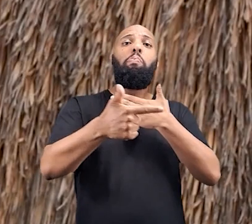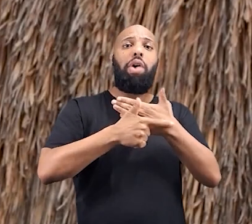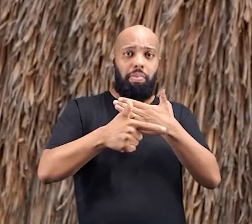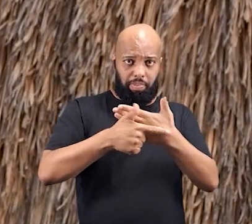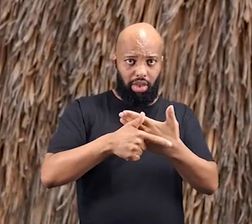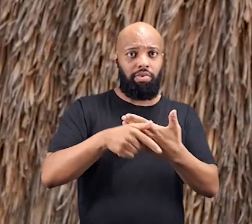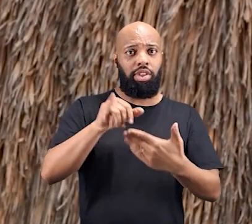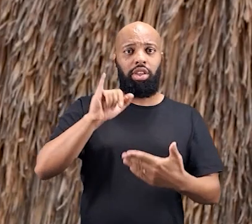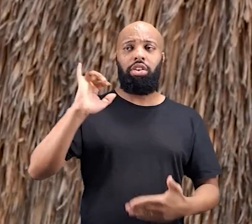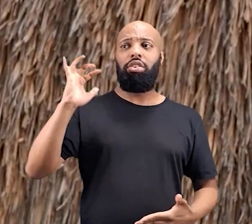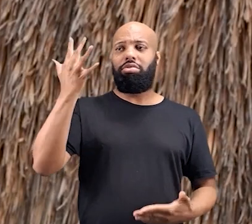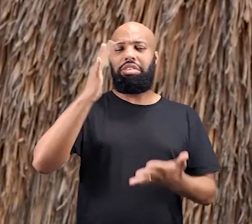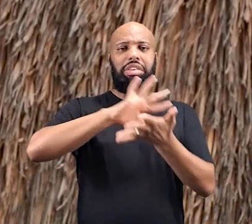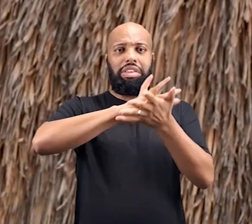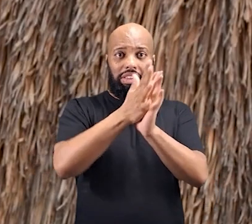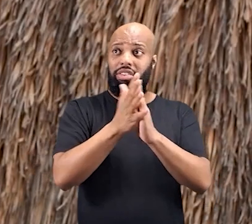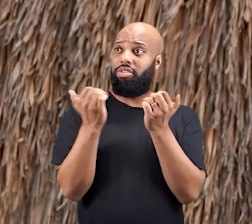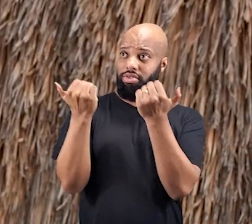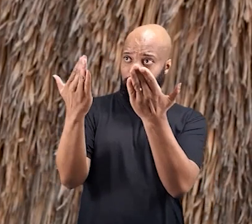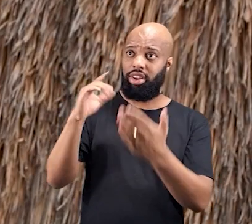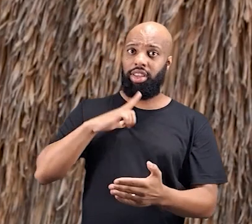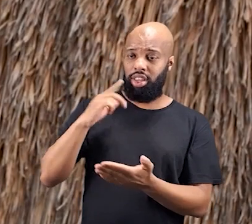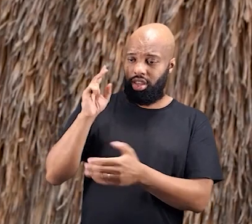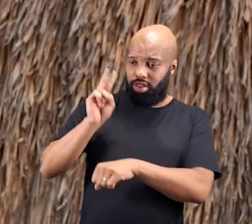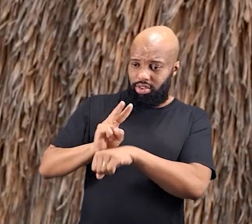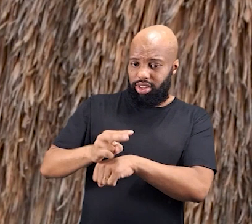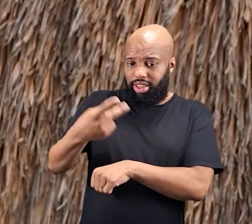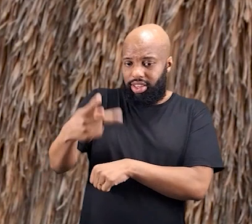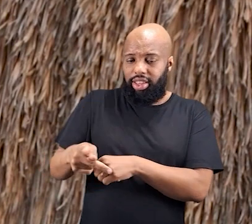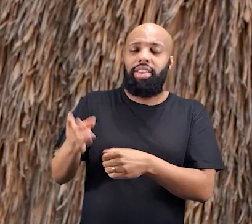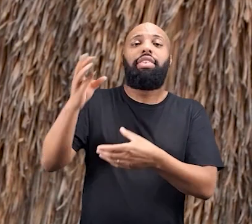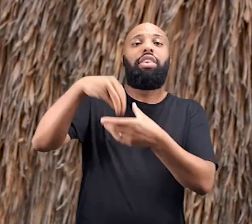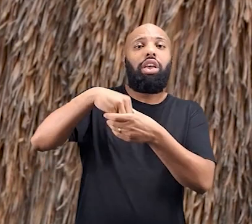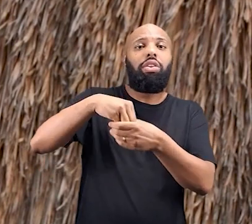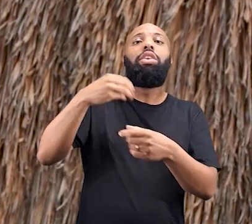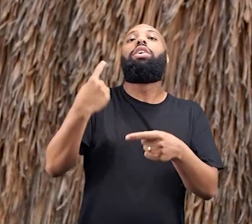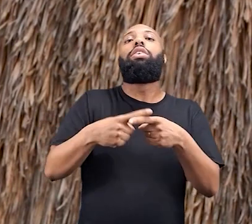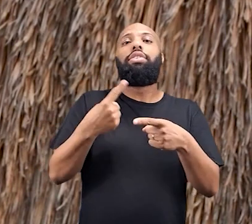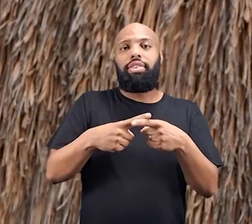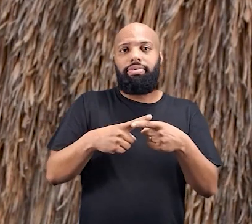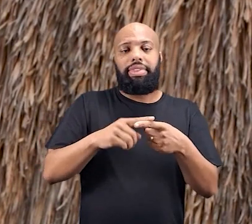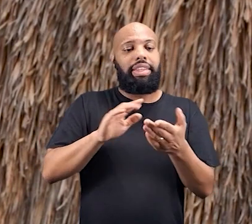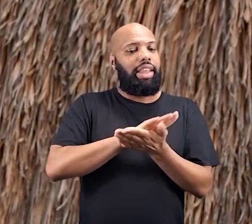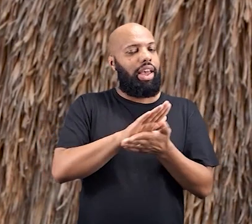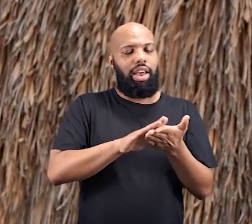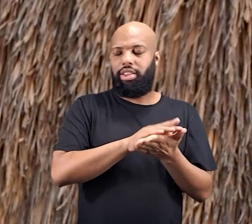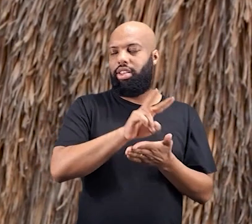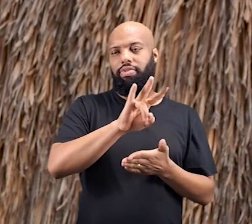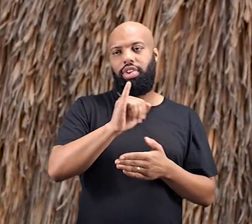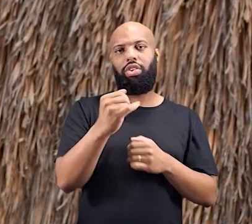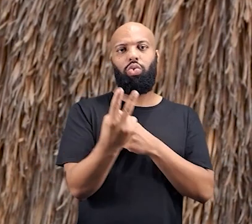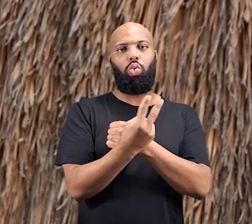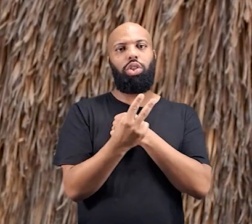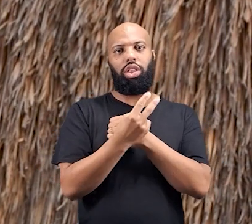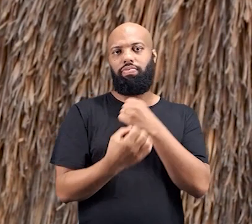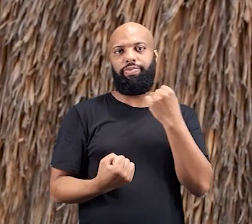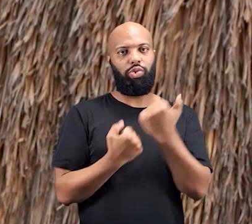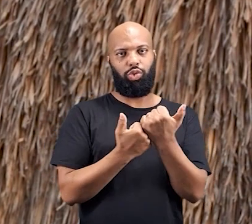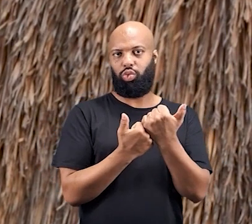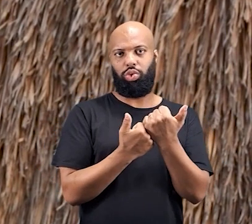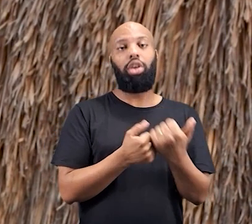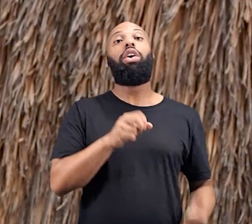vai cuidar para a gente. A gente tem que mudar para que a gente possa futuramente cuidar melhor